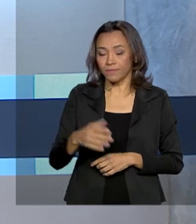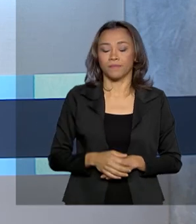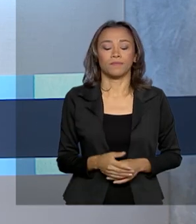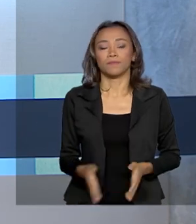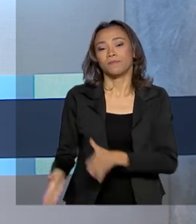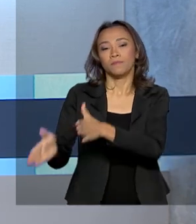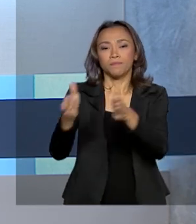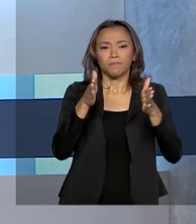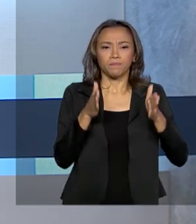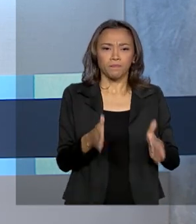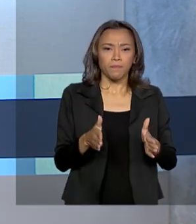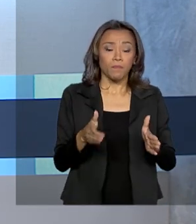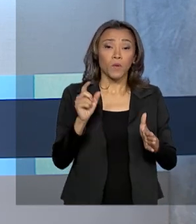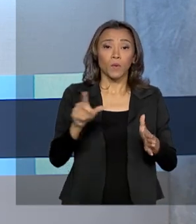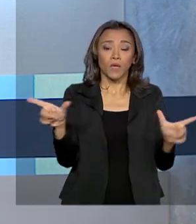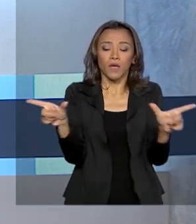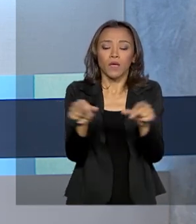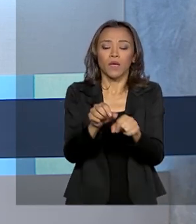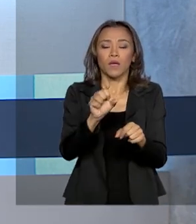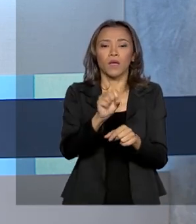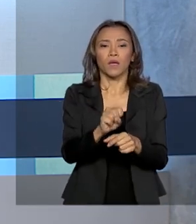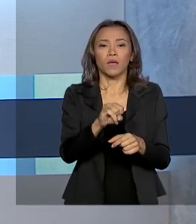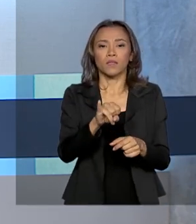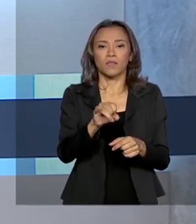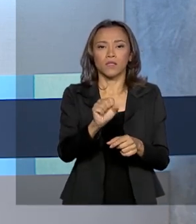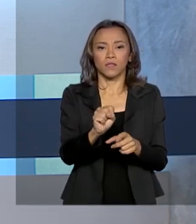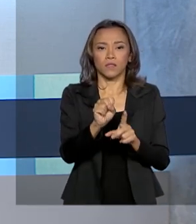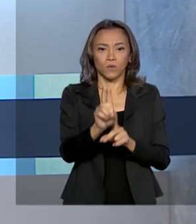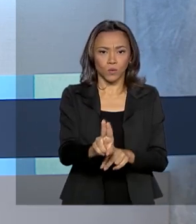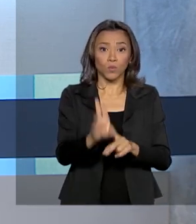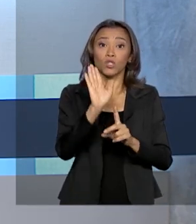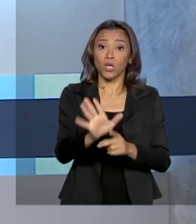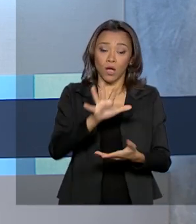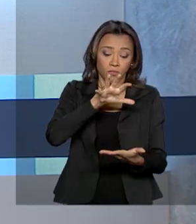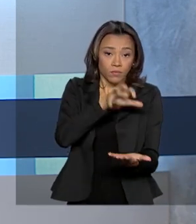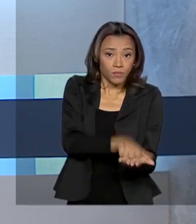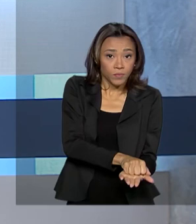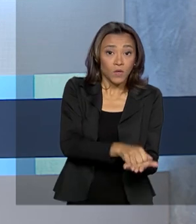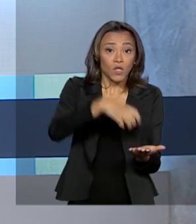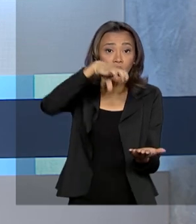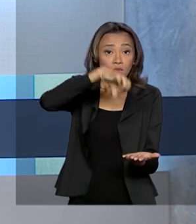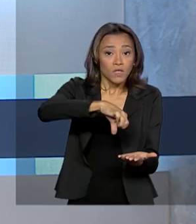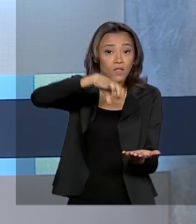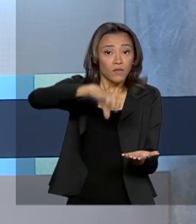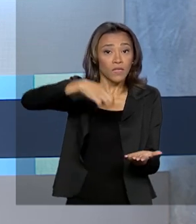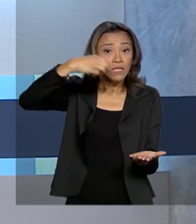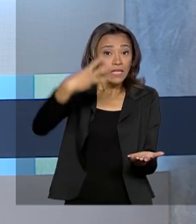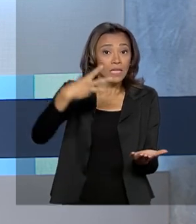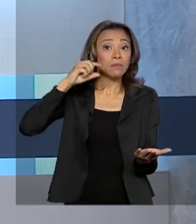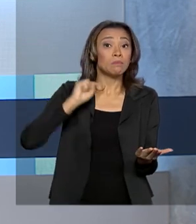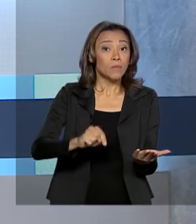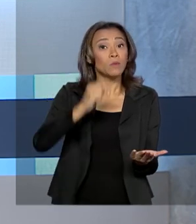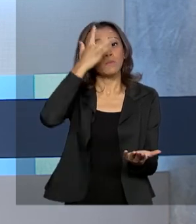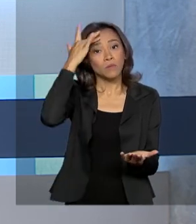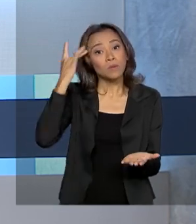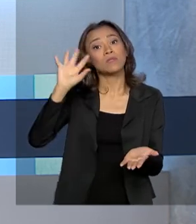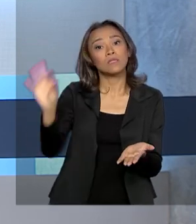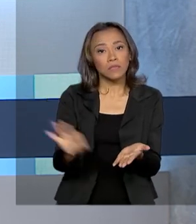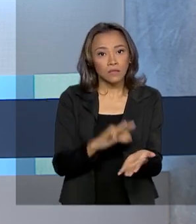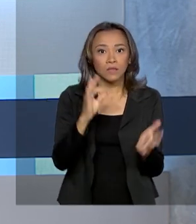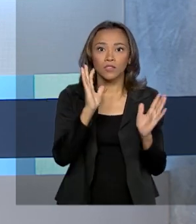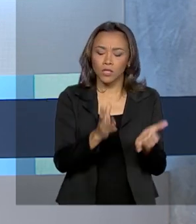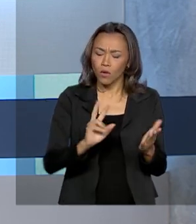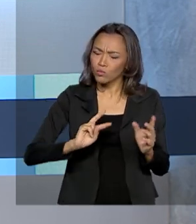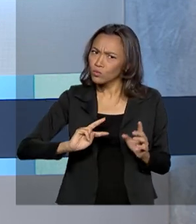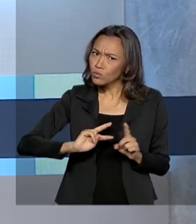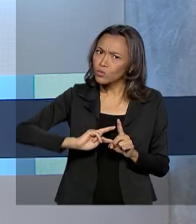O Sistema de Seleção Unificada já registra mais de 993 mil pessoas inscritas. O número é mais